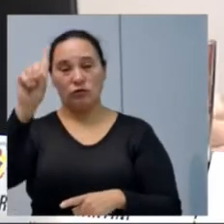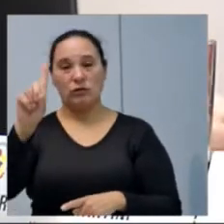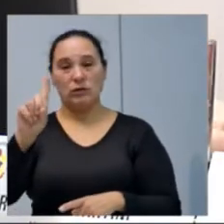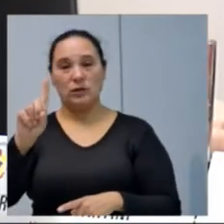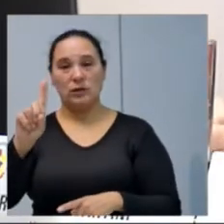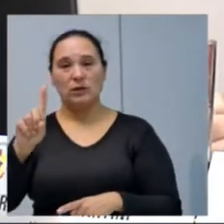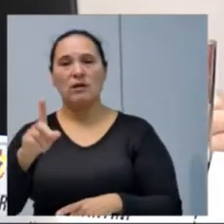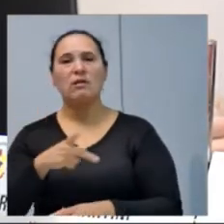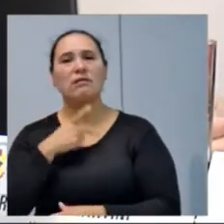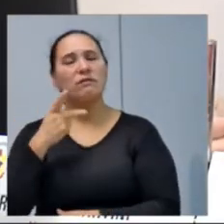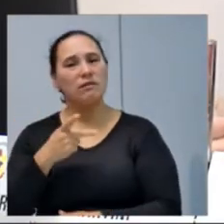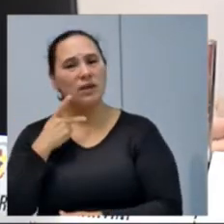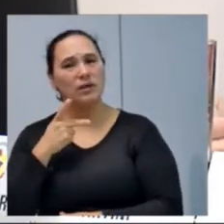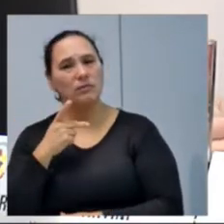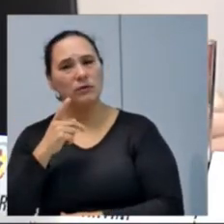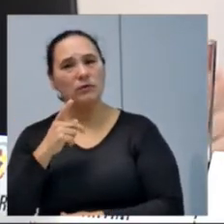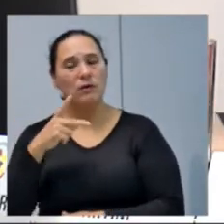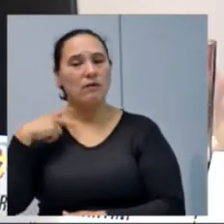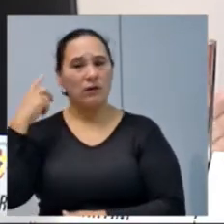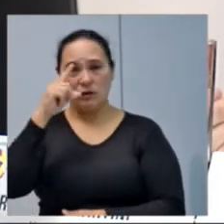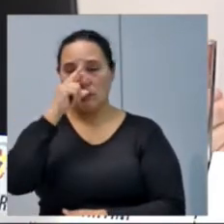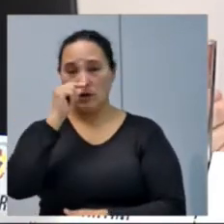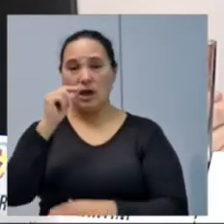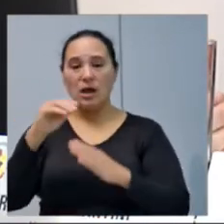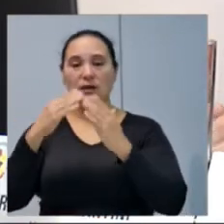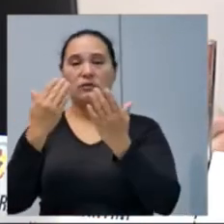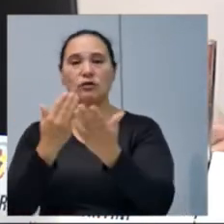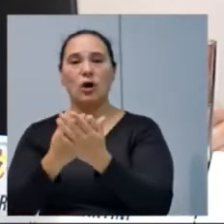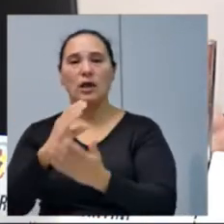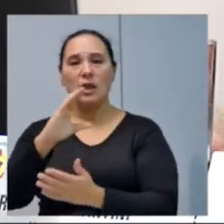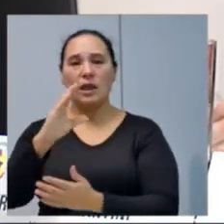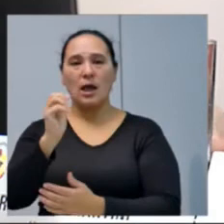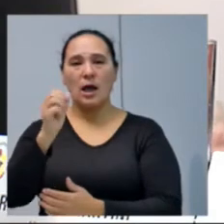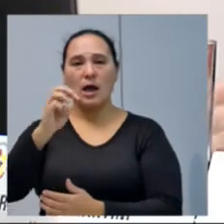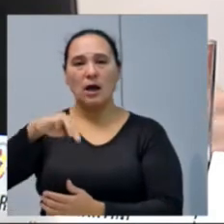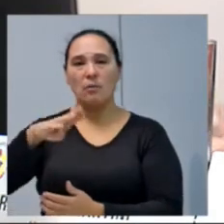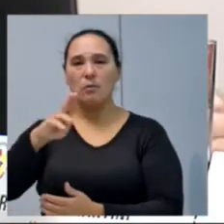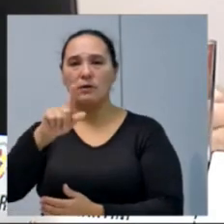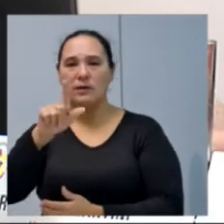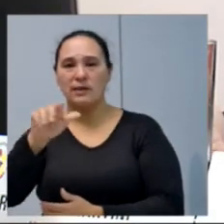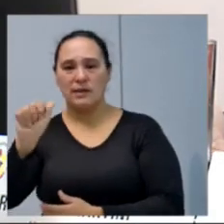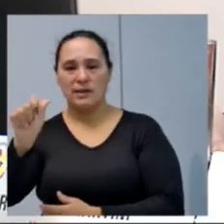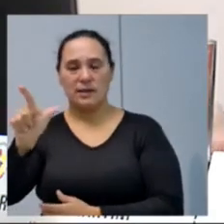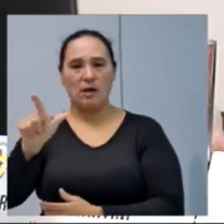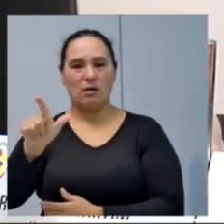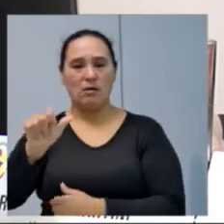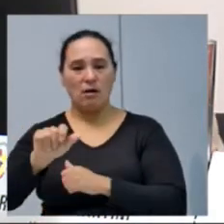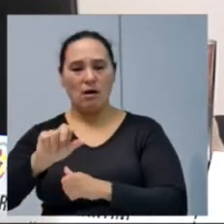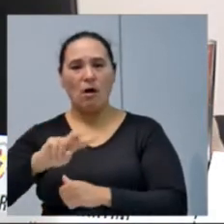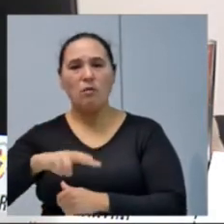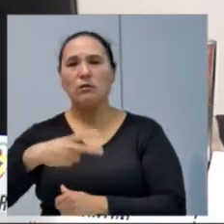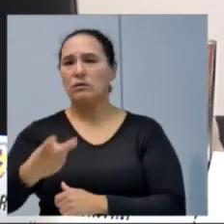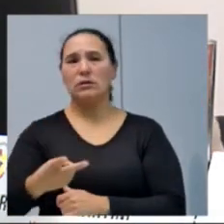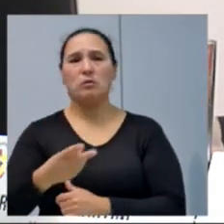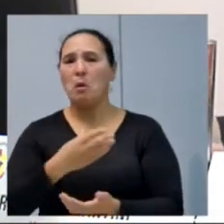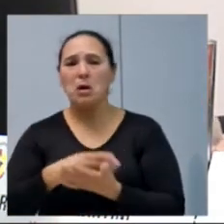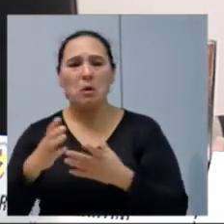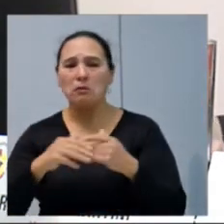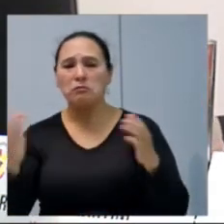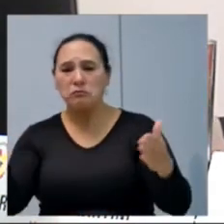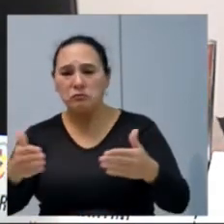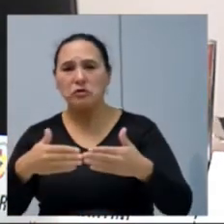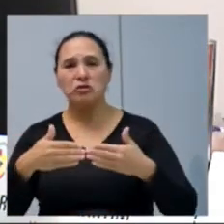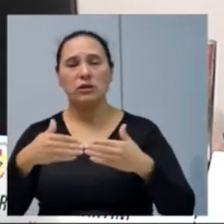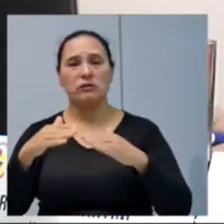nós posicionamos, vereador Tchek, a exemplo da escola de Camuizal, que nós seríamos aqui, efetivamente, contrários a qualquer iniciativa de fechamento